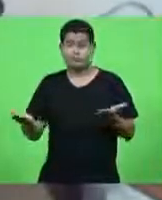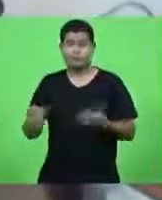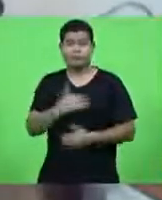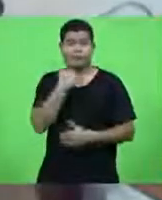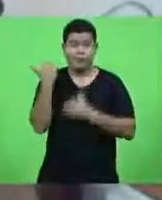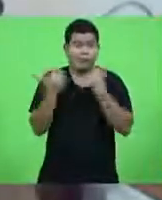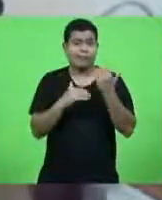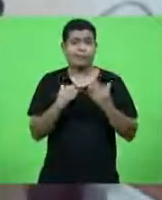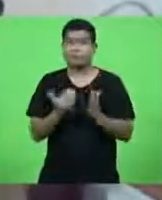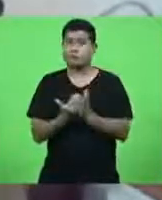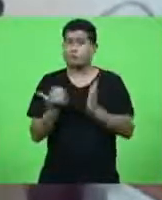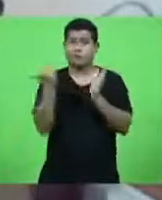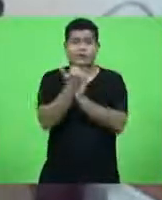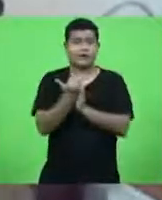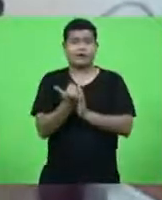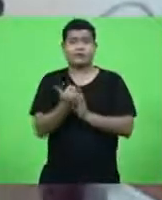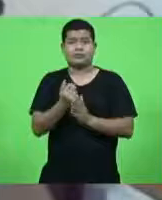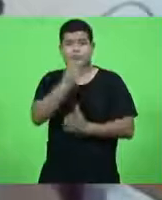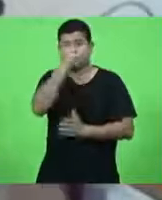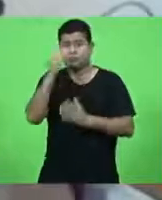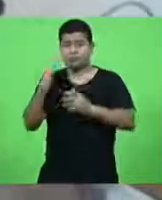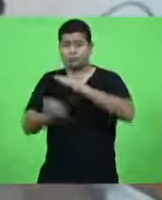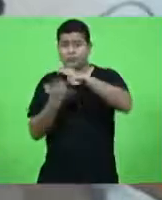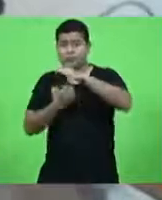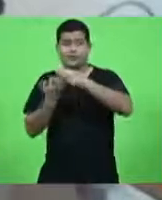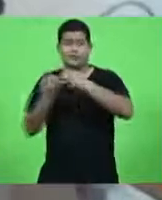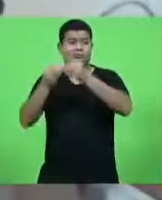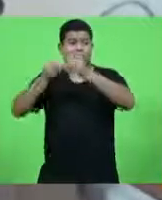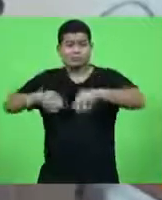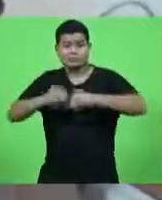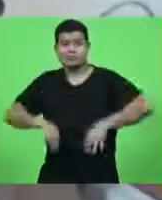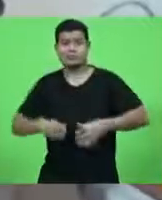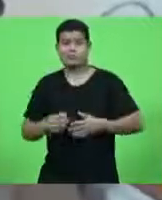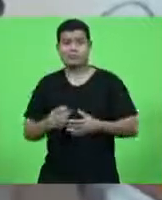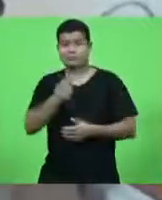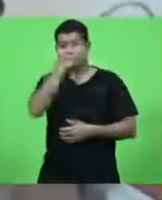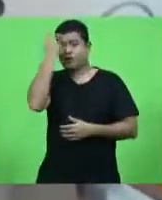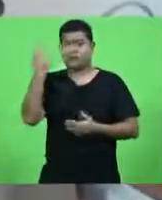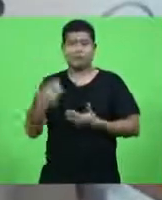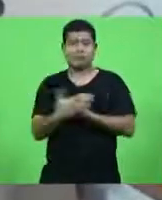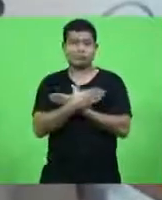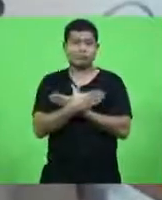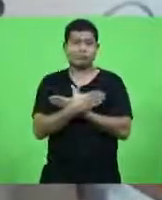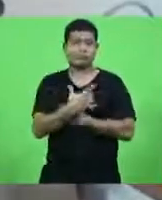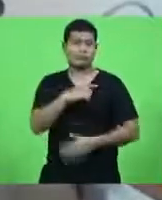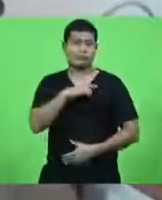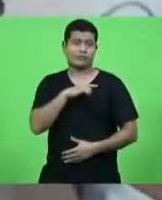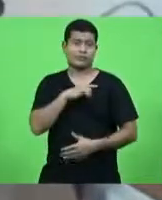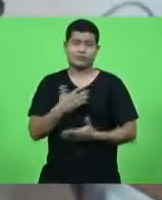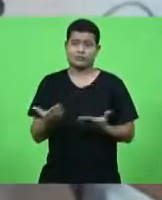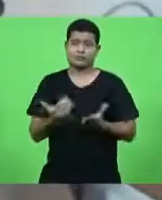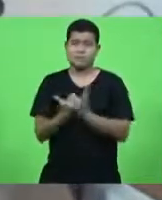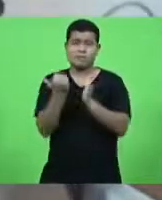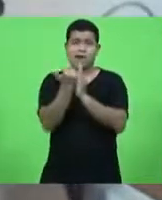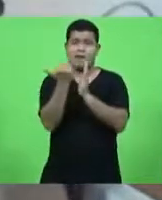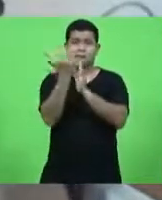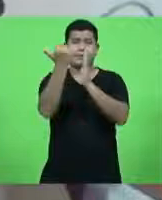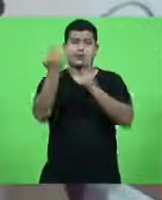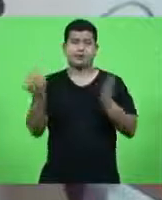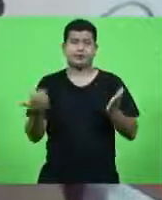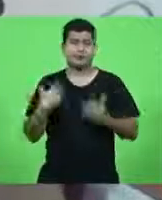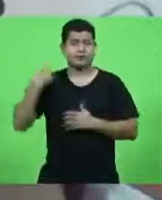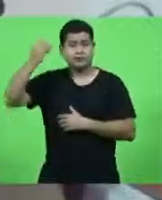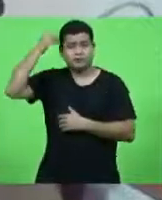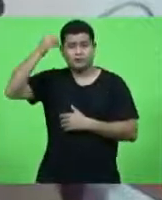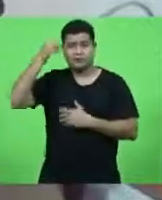mais pessoas ficam desempregadas quando para as experiências de sucesso em outros